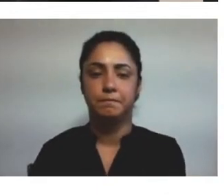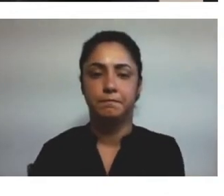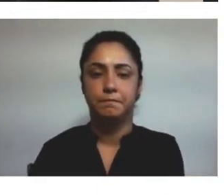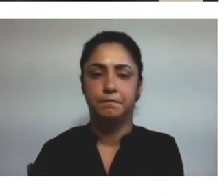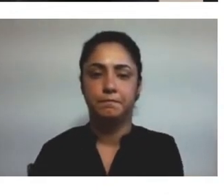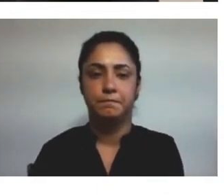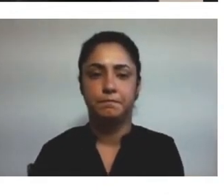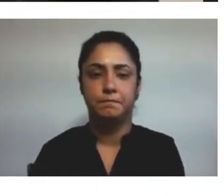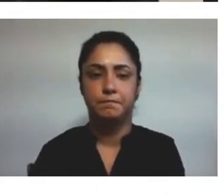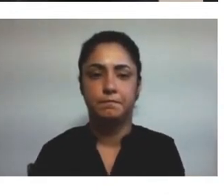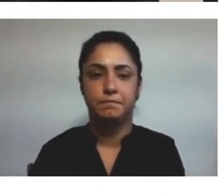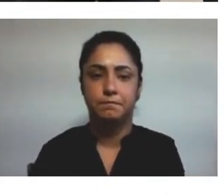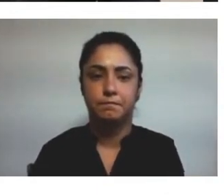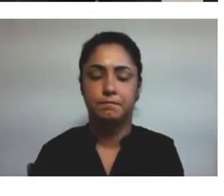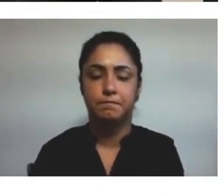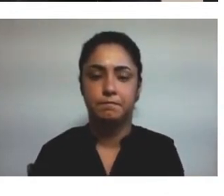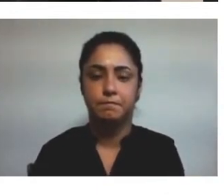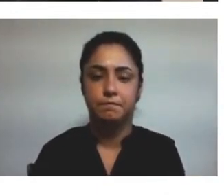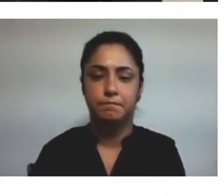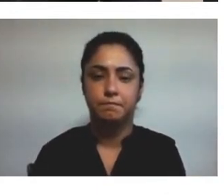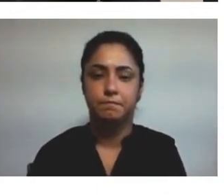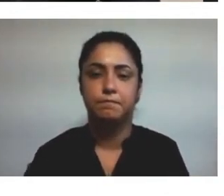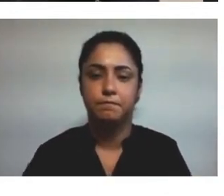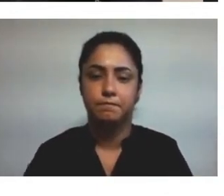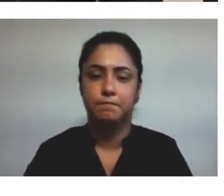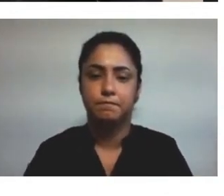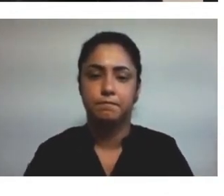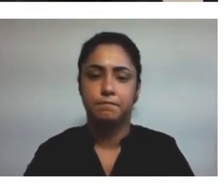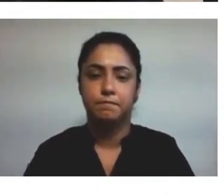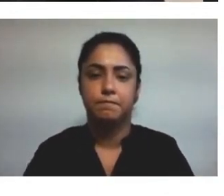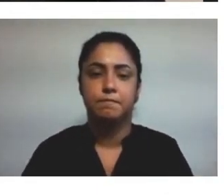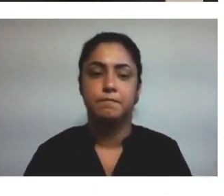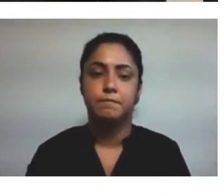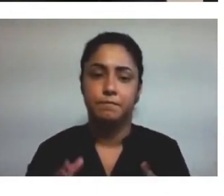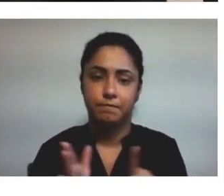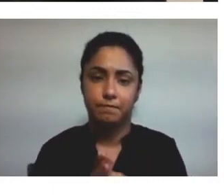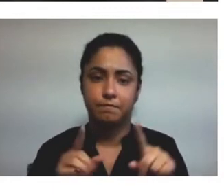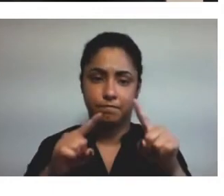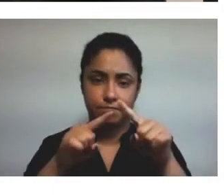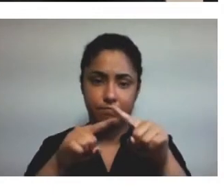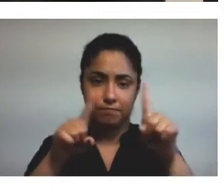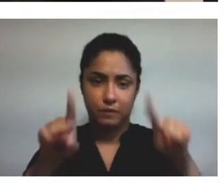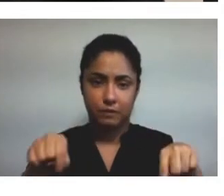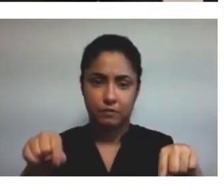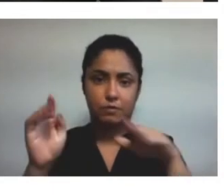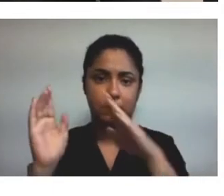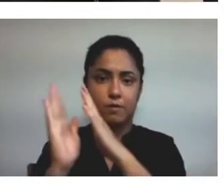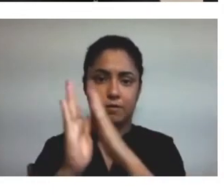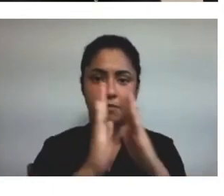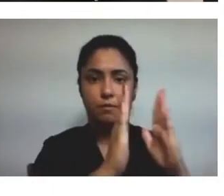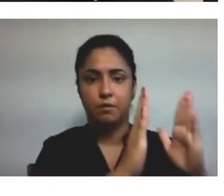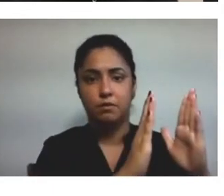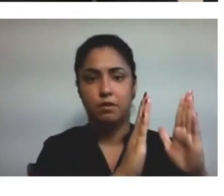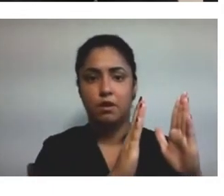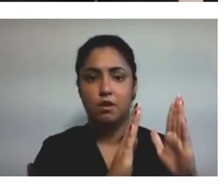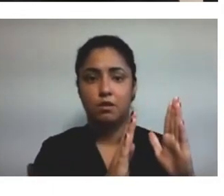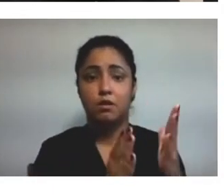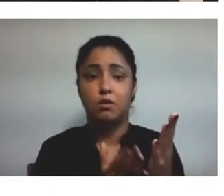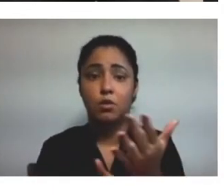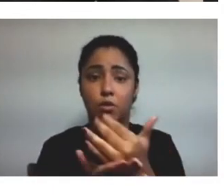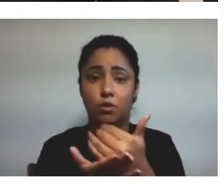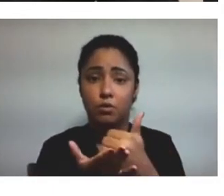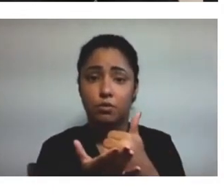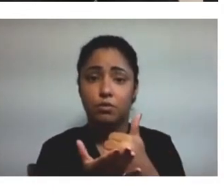confeccionados por um servidor, um bibliotecário, né? Da nossa biblioteca. E foram feitos de biscuit, né? Eu achei até